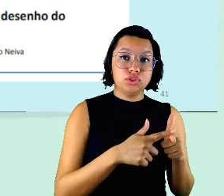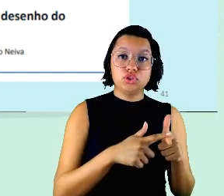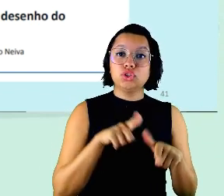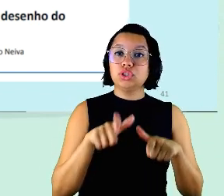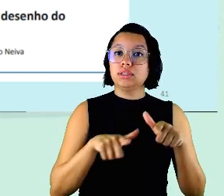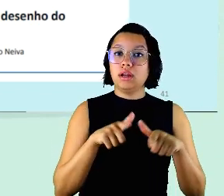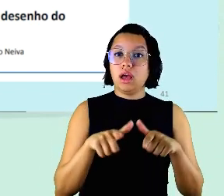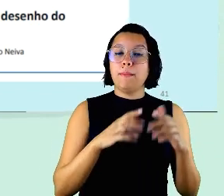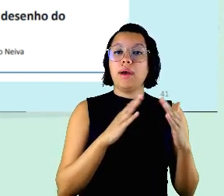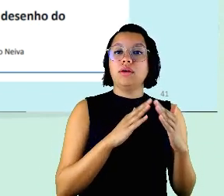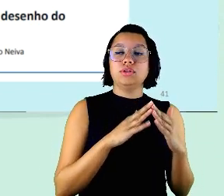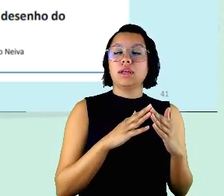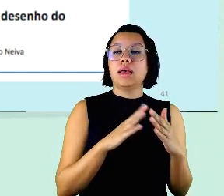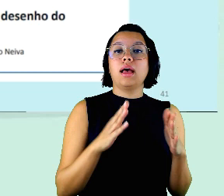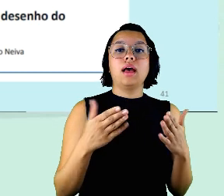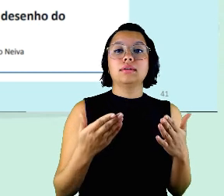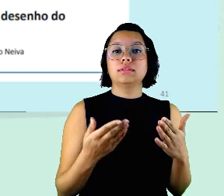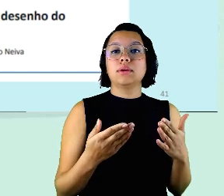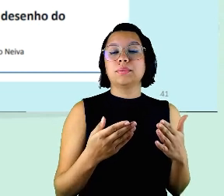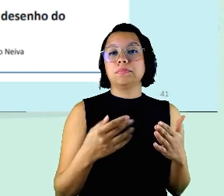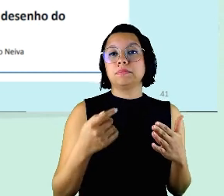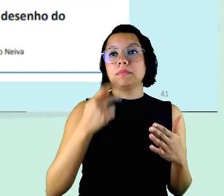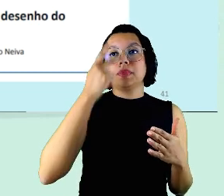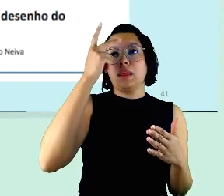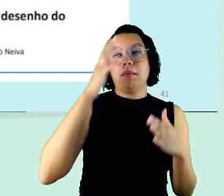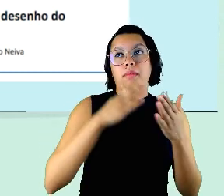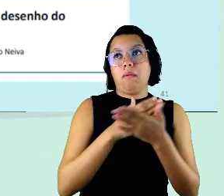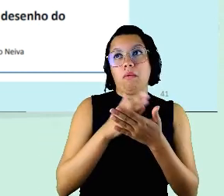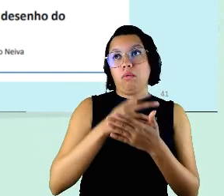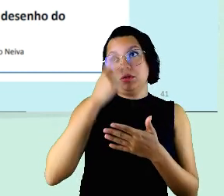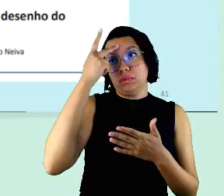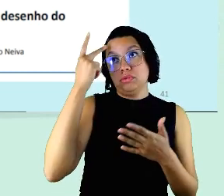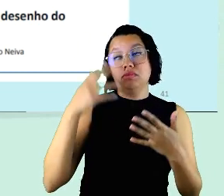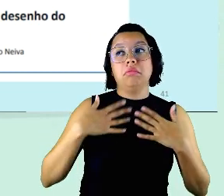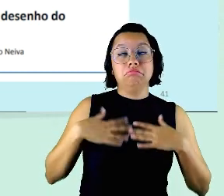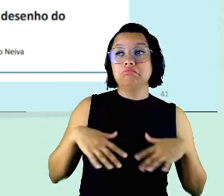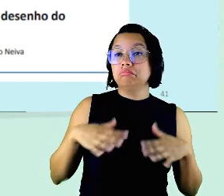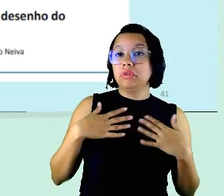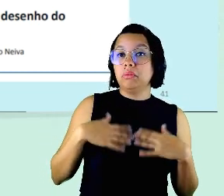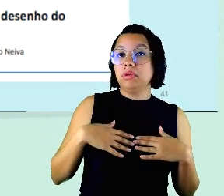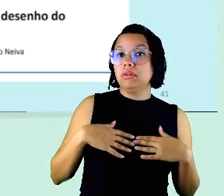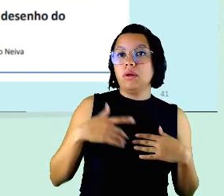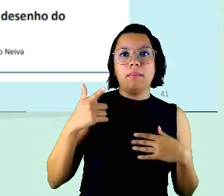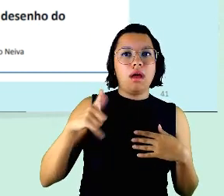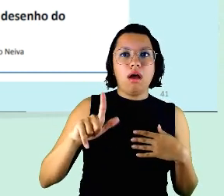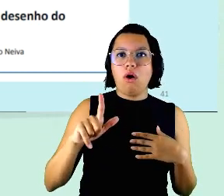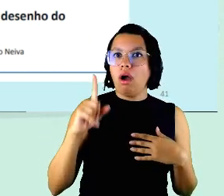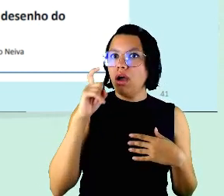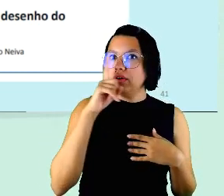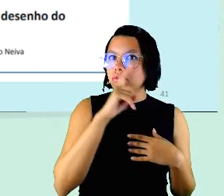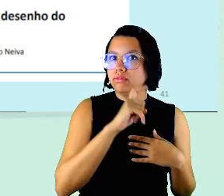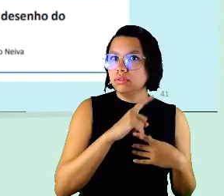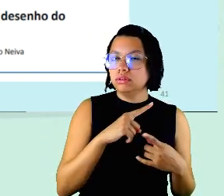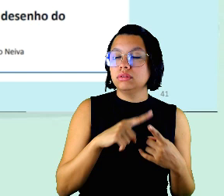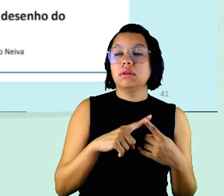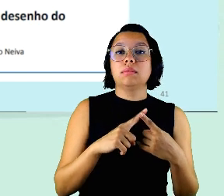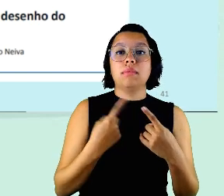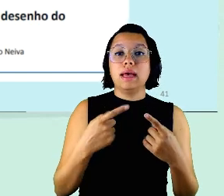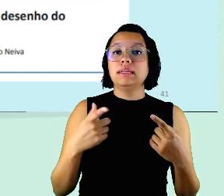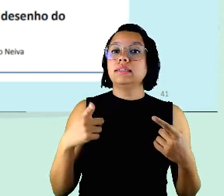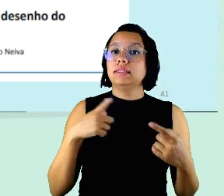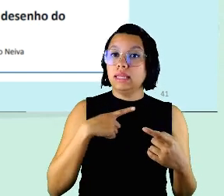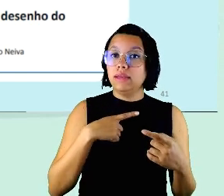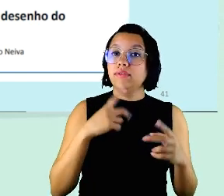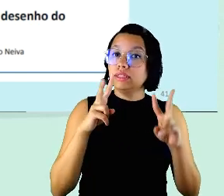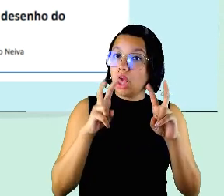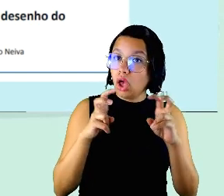quem não não sei para algumas pessoas isso foi tranquilo para outras pessoas isso não foi nada tranquilo mas teve que essa pauta surgiu